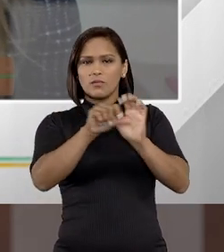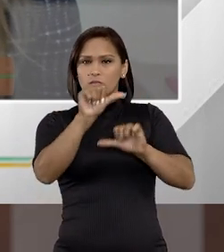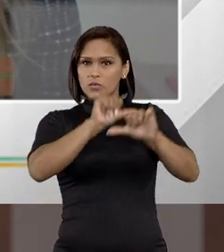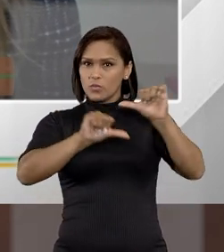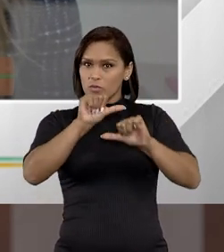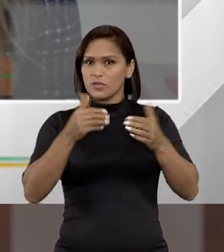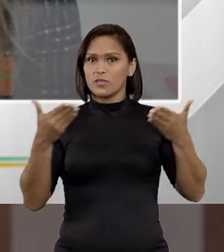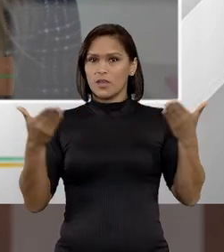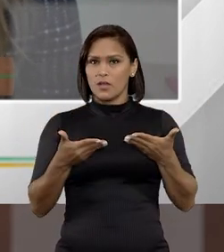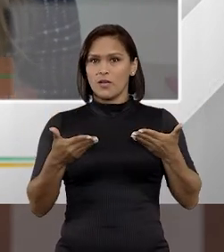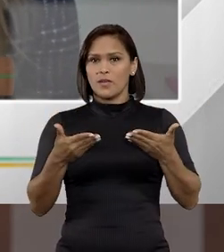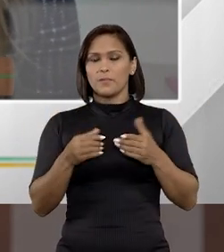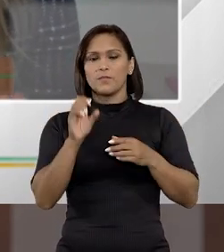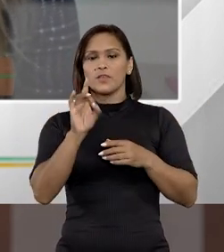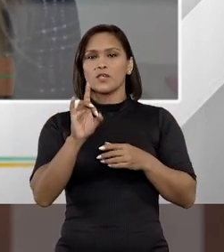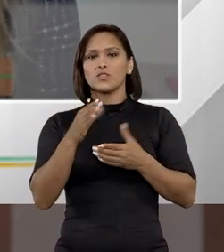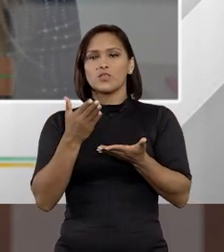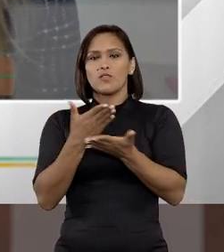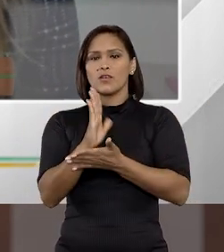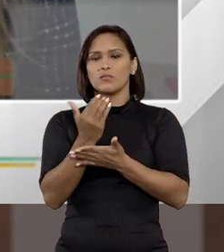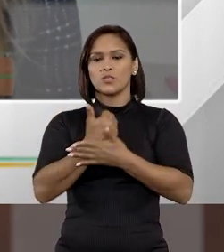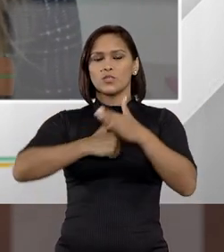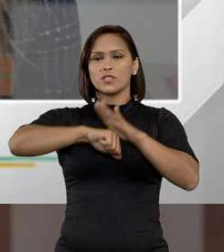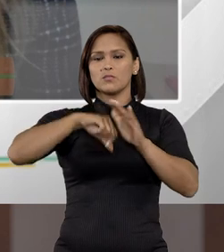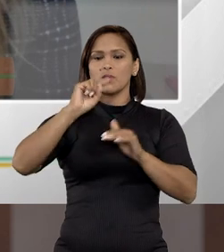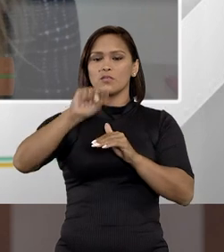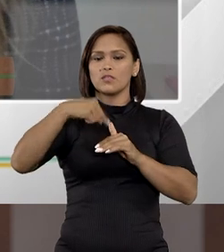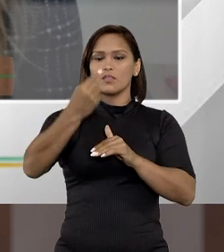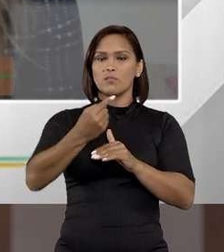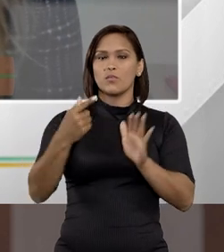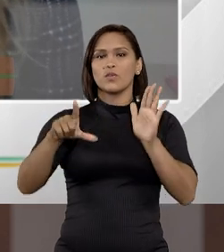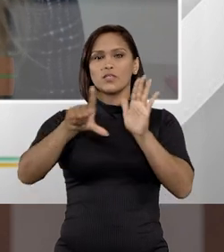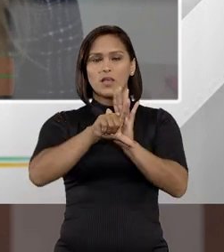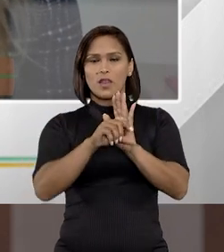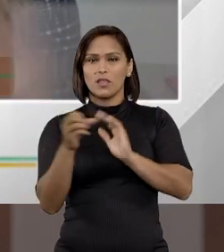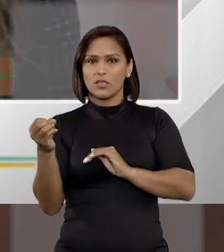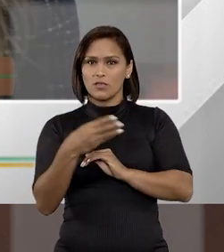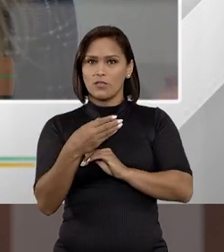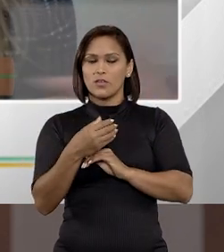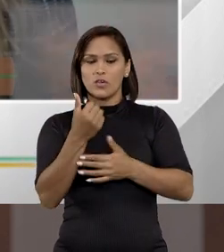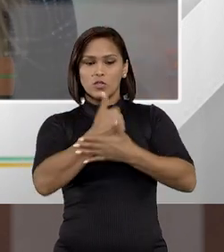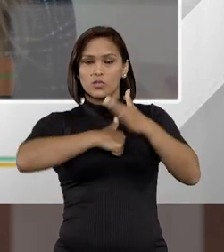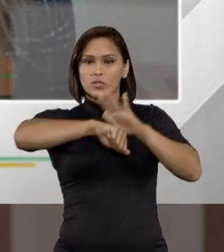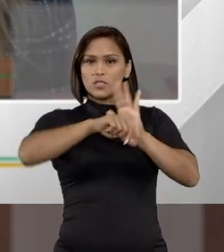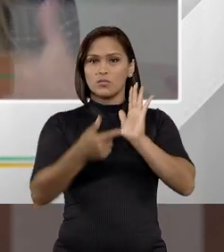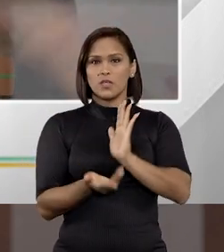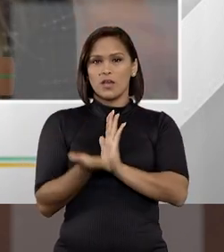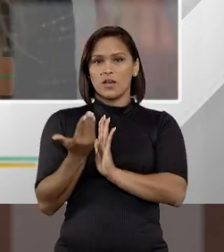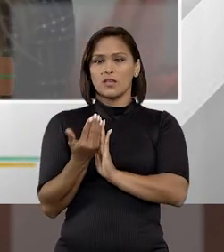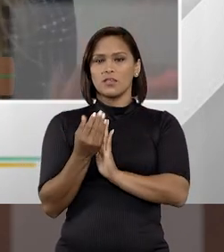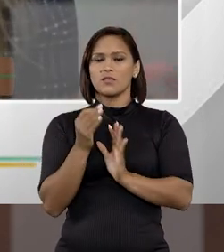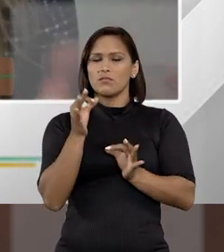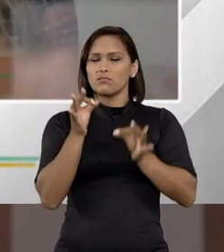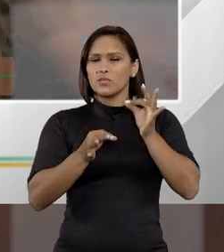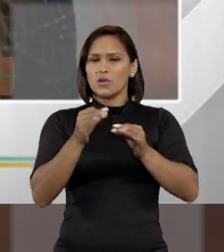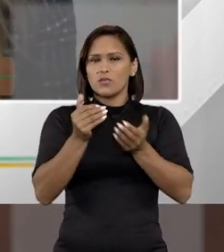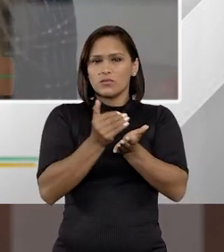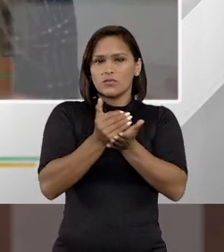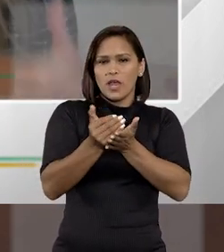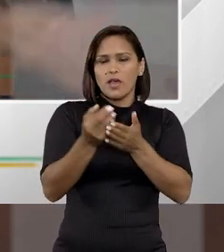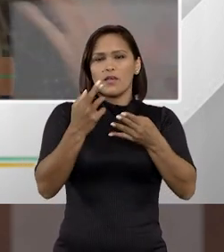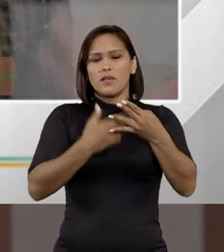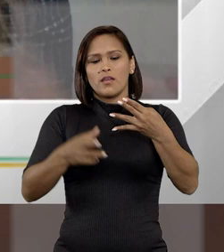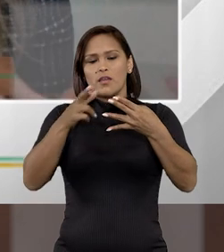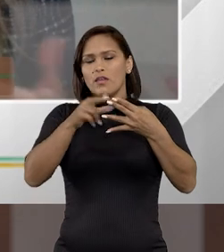tenha mudado agora, ela só vale para os crimes que aconteceram depois. Isso significa que os crimes que aconteceram antes, mas que ainda estão em processo,